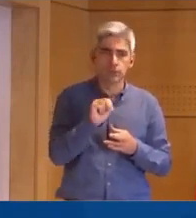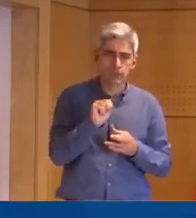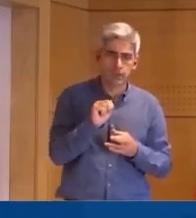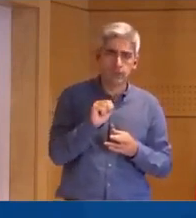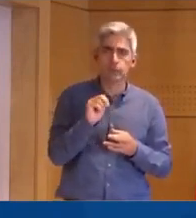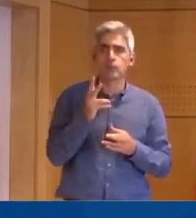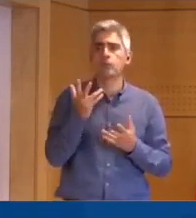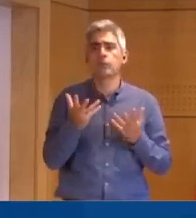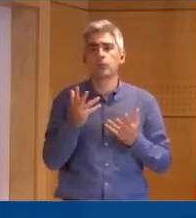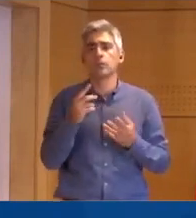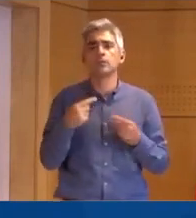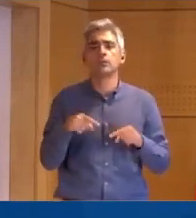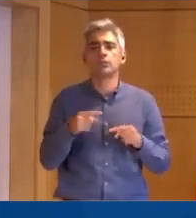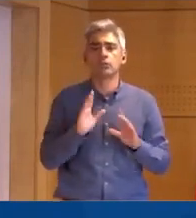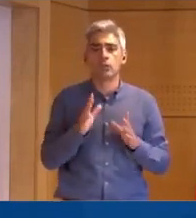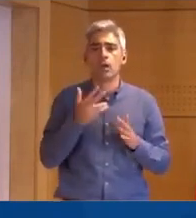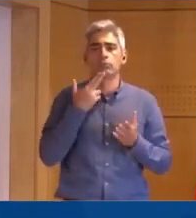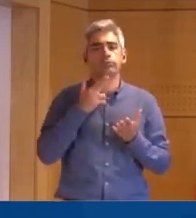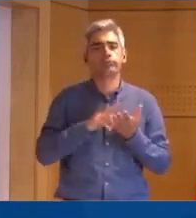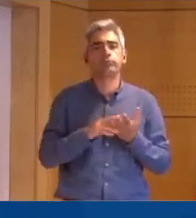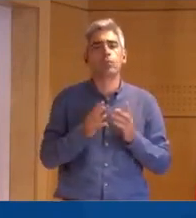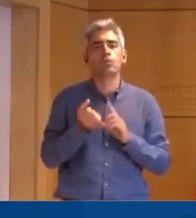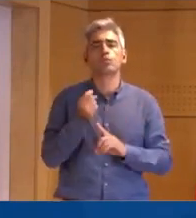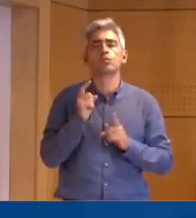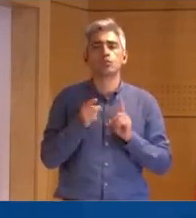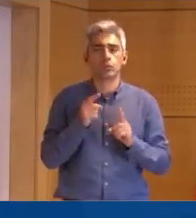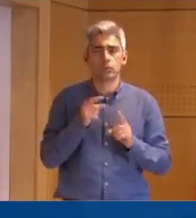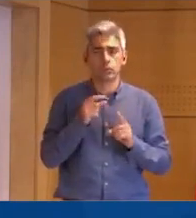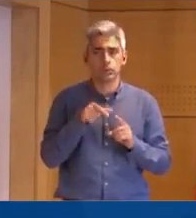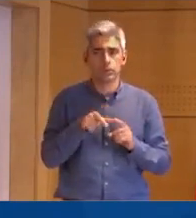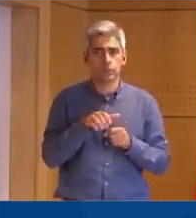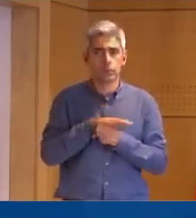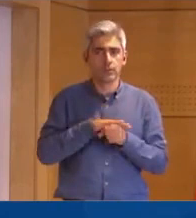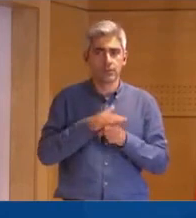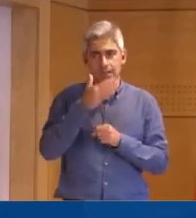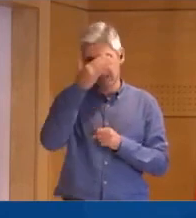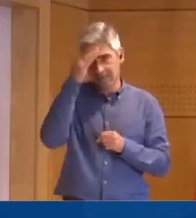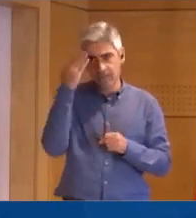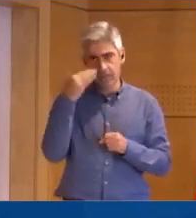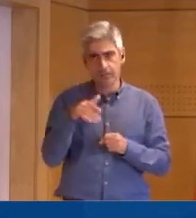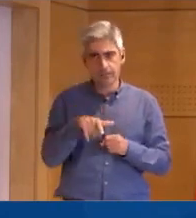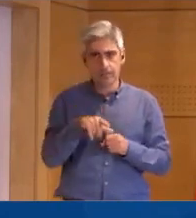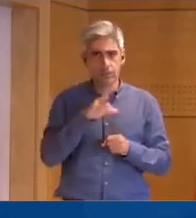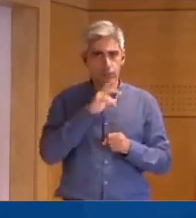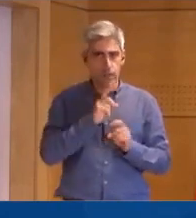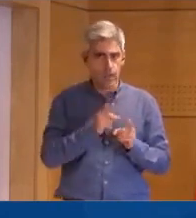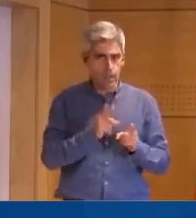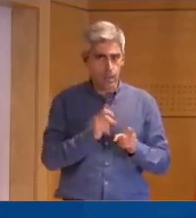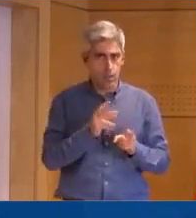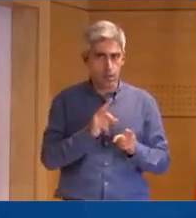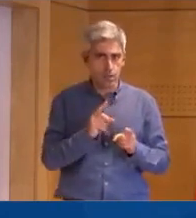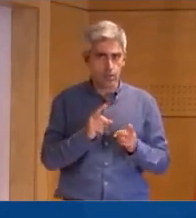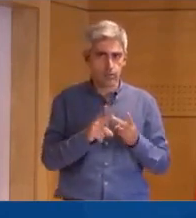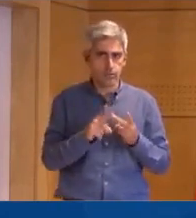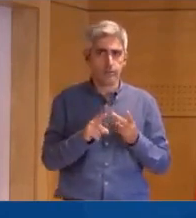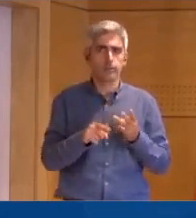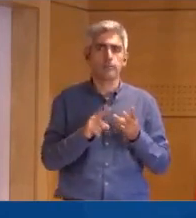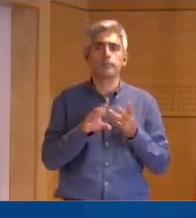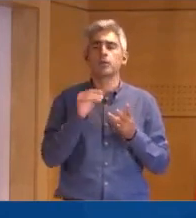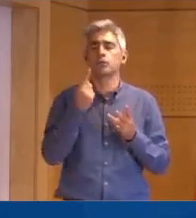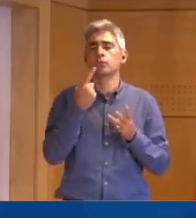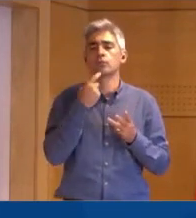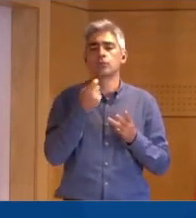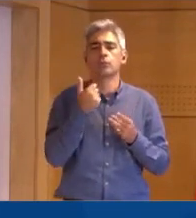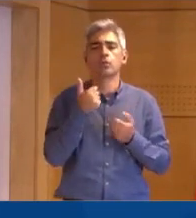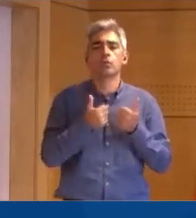que me desse o que é que já há de concreto no terreno, tendo em conta a situação difícil e se é esta a resposta. Queria ainda perguntar